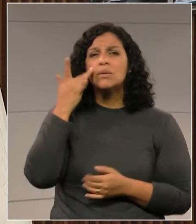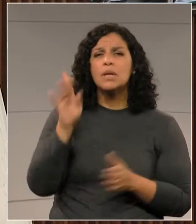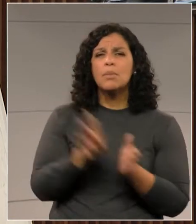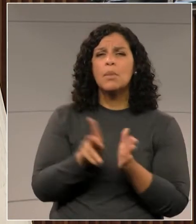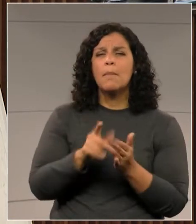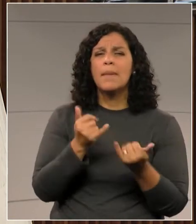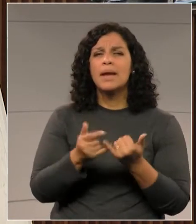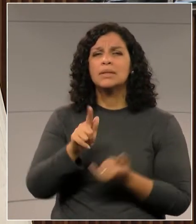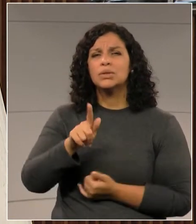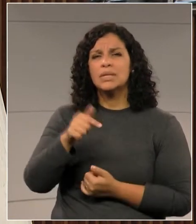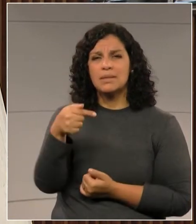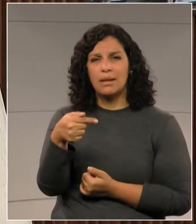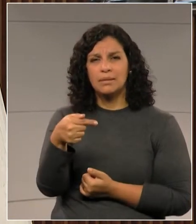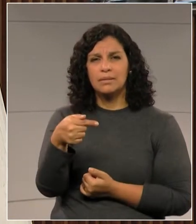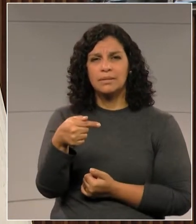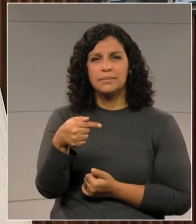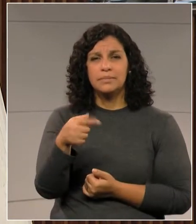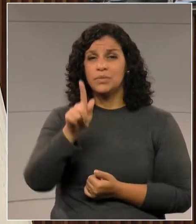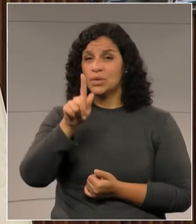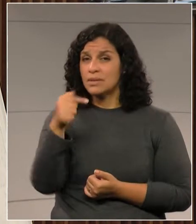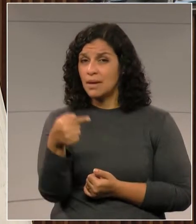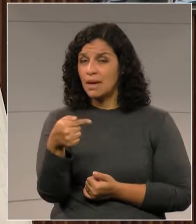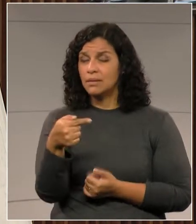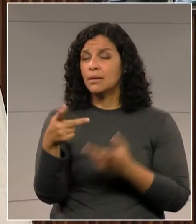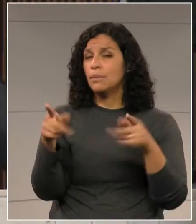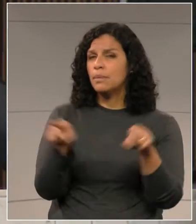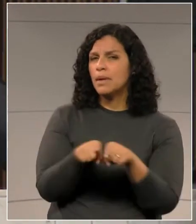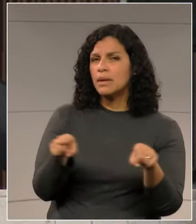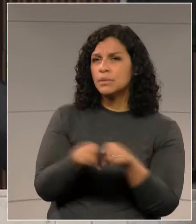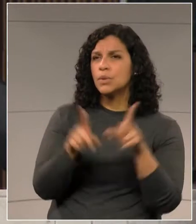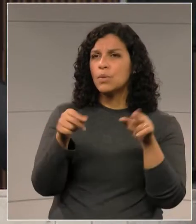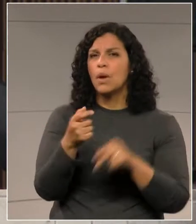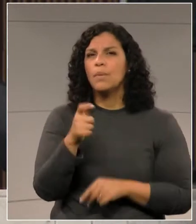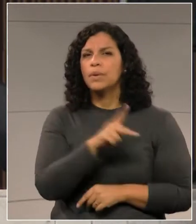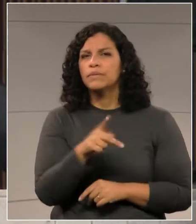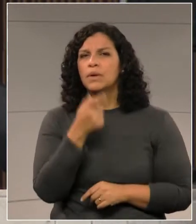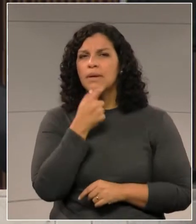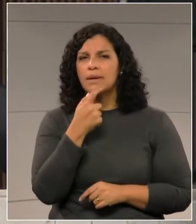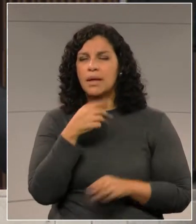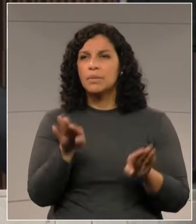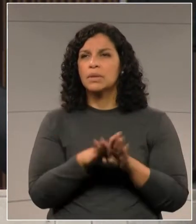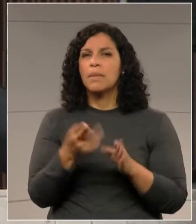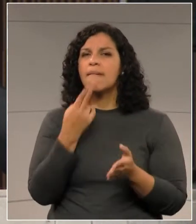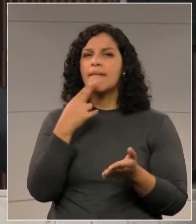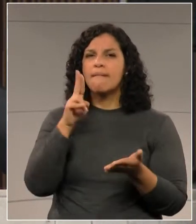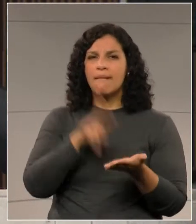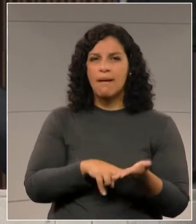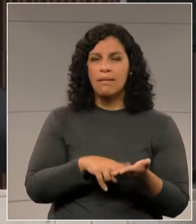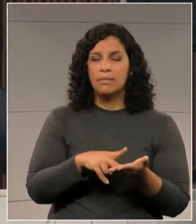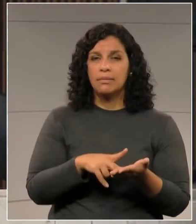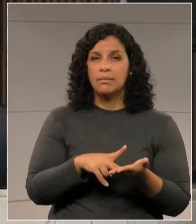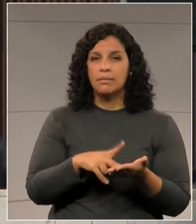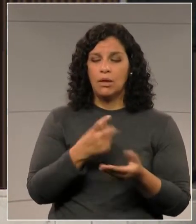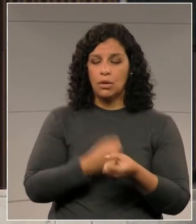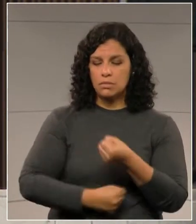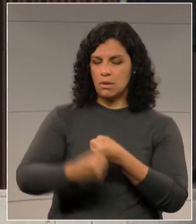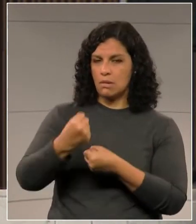G7, o mesmo G7, deputado Lemos, que mandou para cá uma correspondência, dois anos atrás,